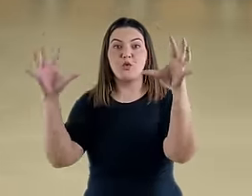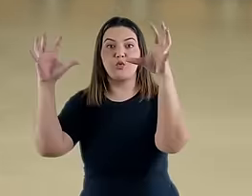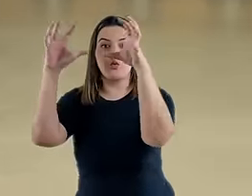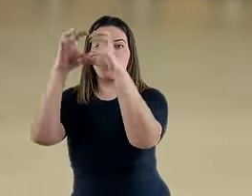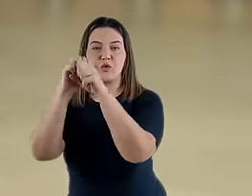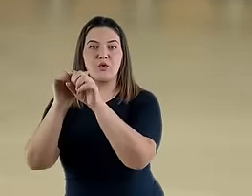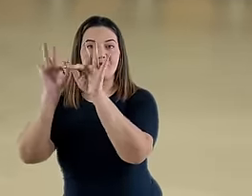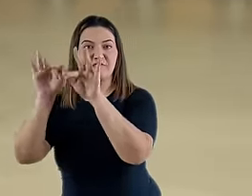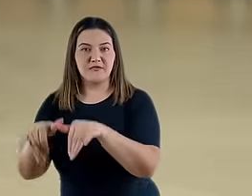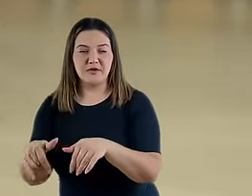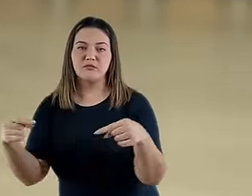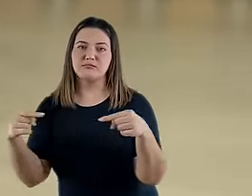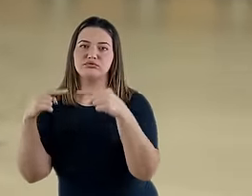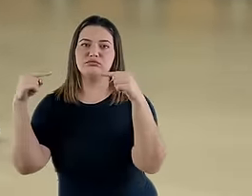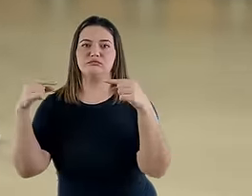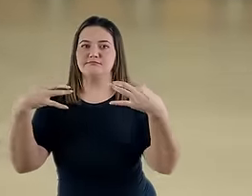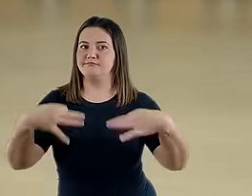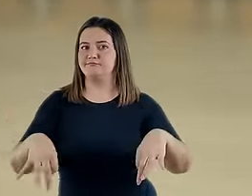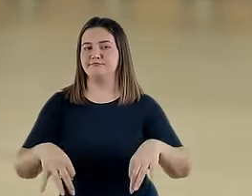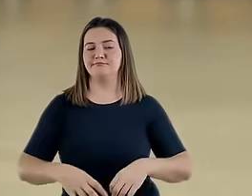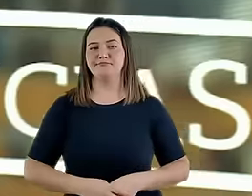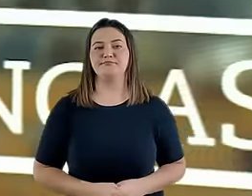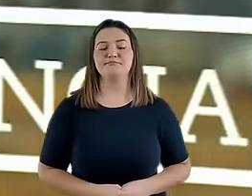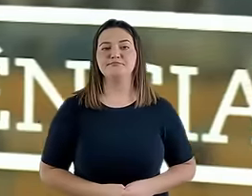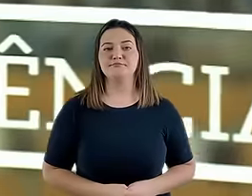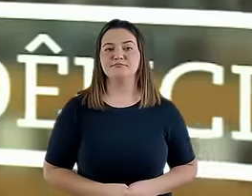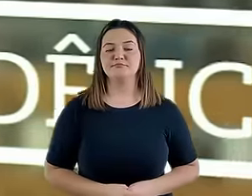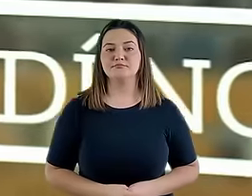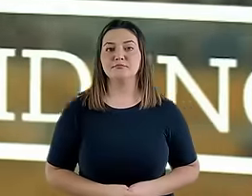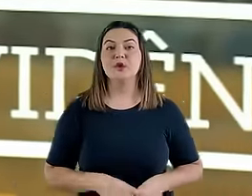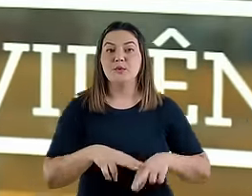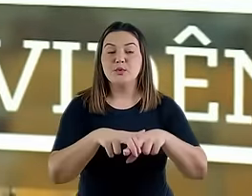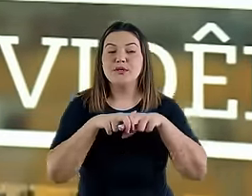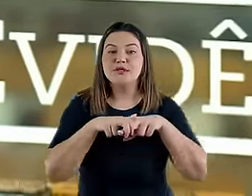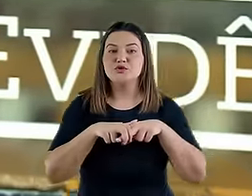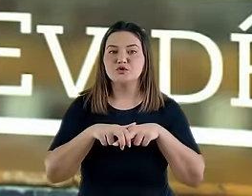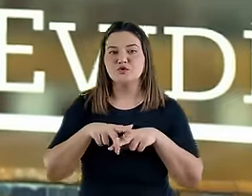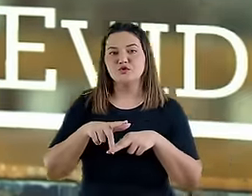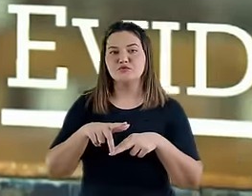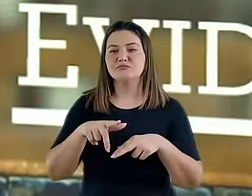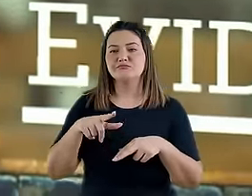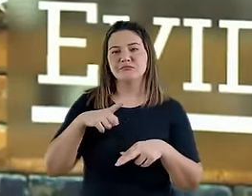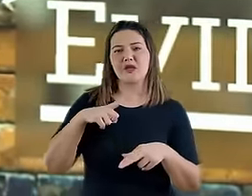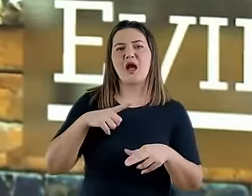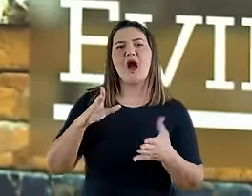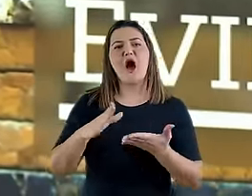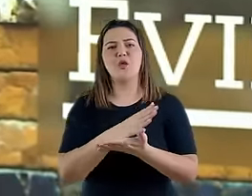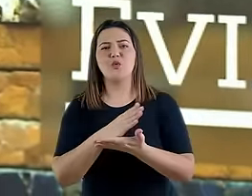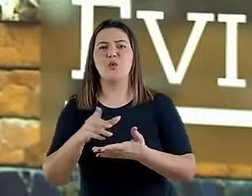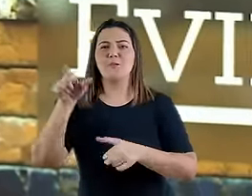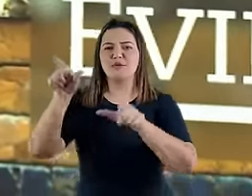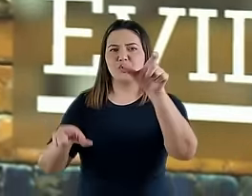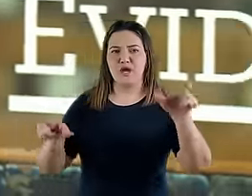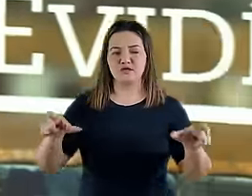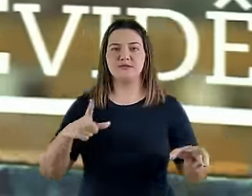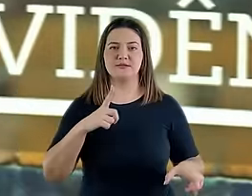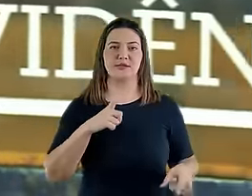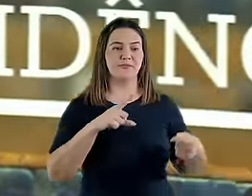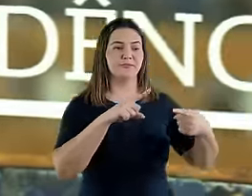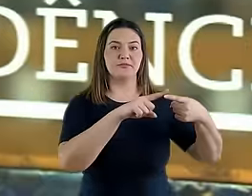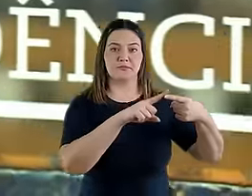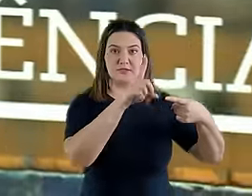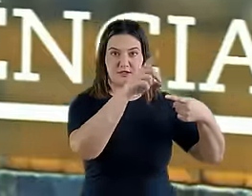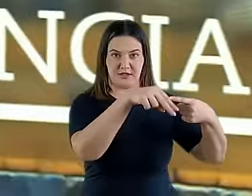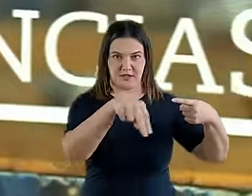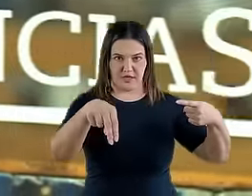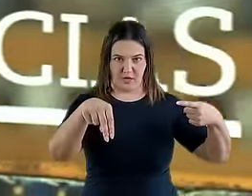correspondem de uma maneira muito importante. Portanto, como personagens desse cenário, você tem Daniel,